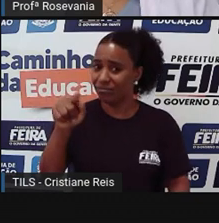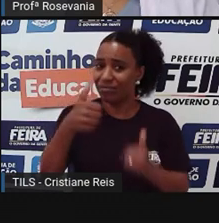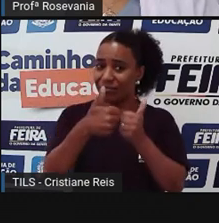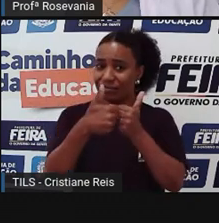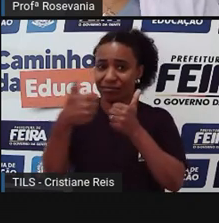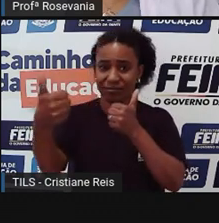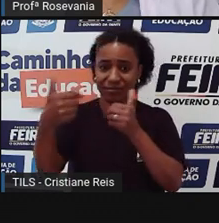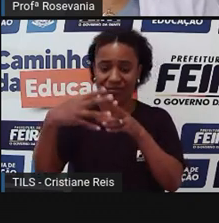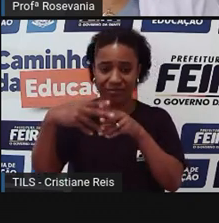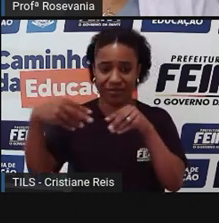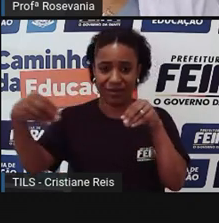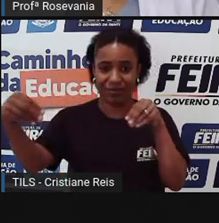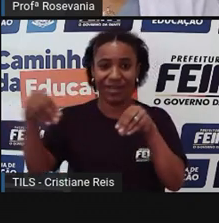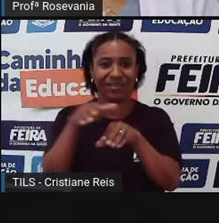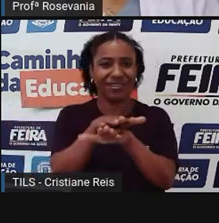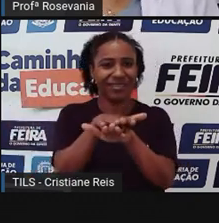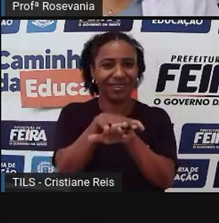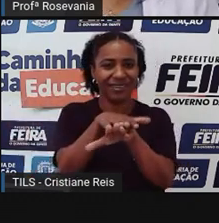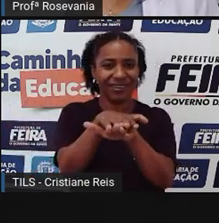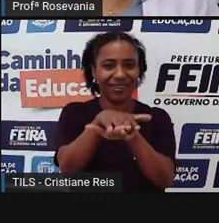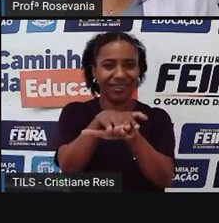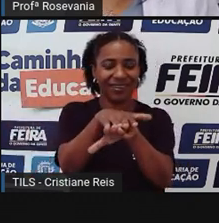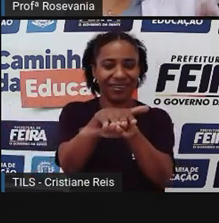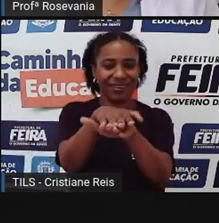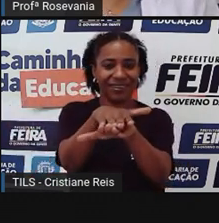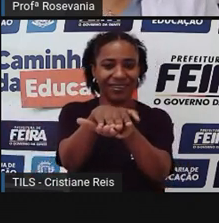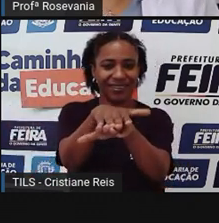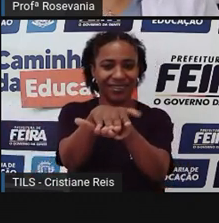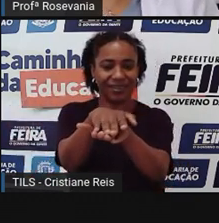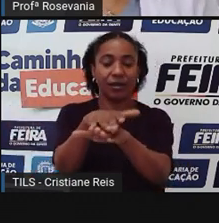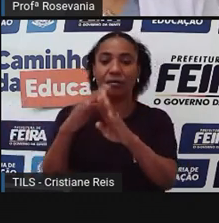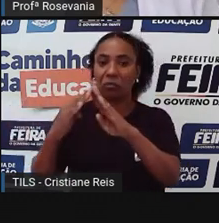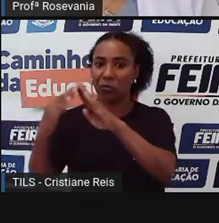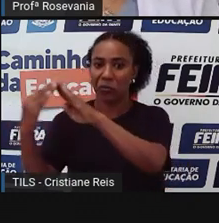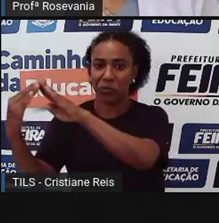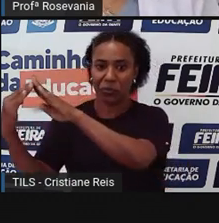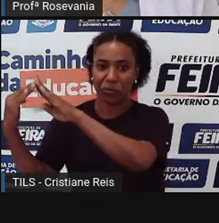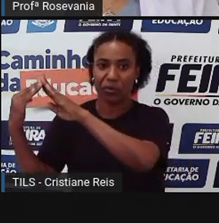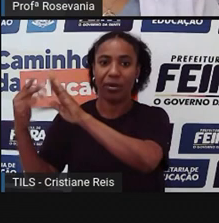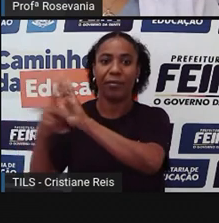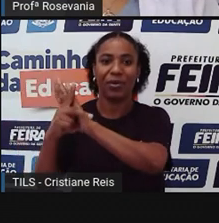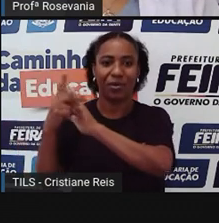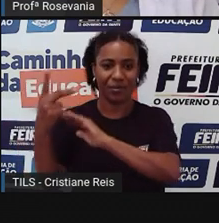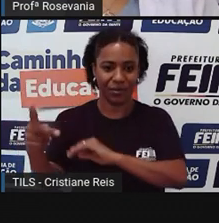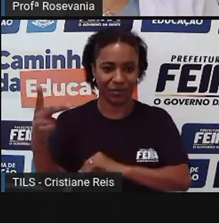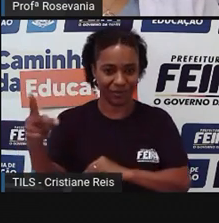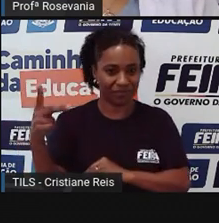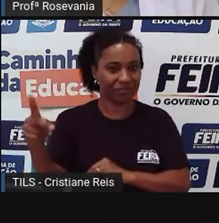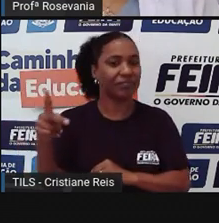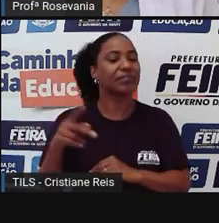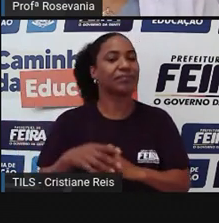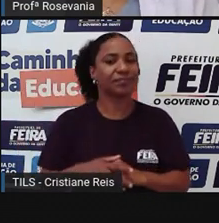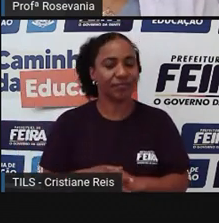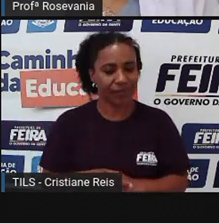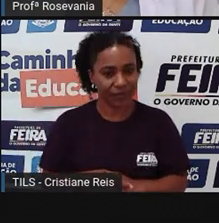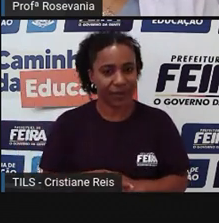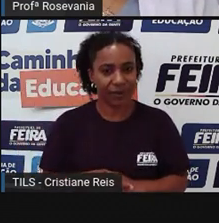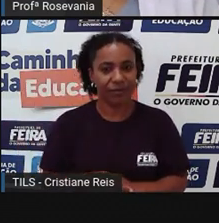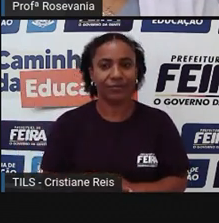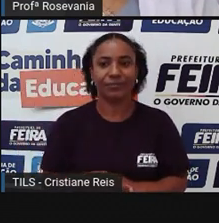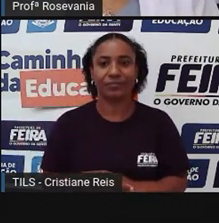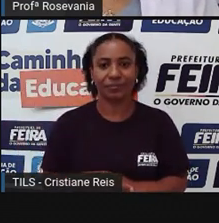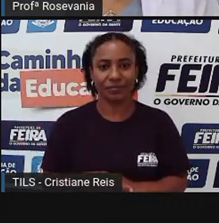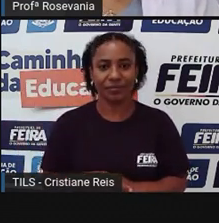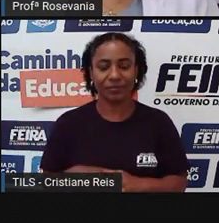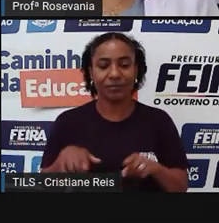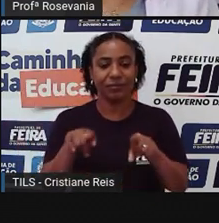da família Garcia da Ávila. Aqui está só a parte da Bahia, mas ela ia até Pernambuco, tá, gente? Só para vocês entenderem. E também pegava,